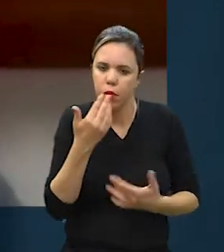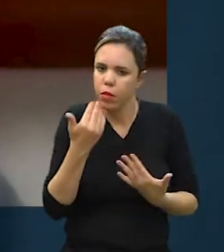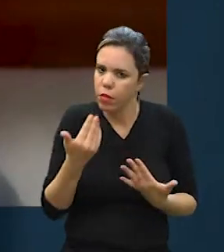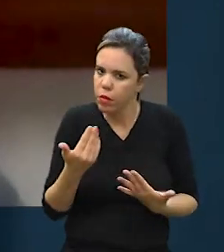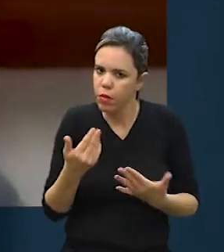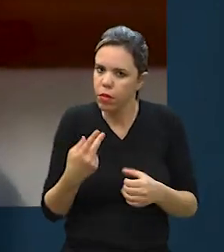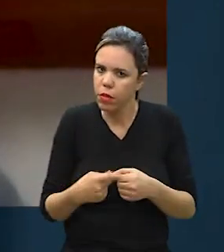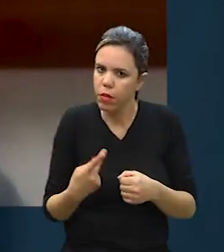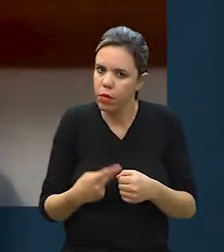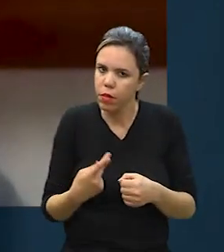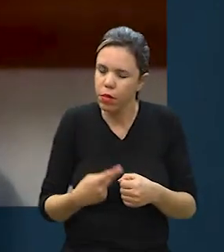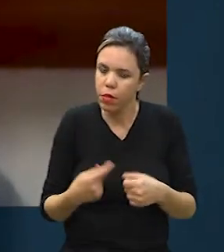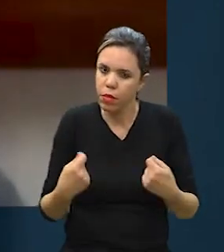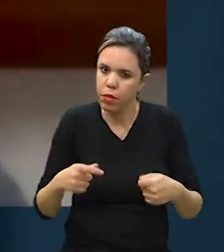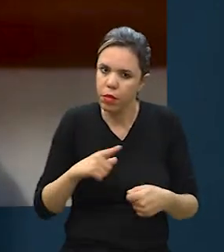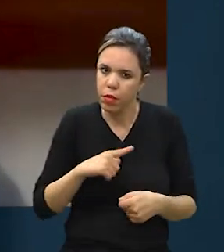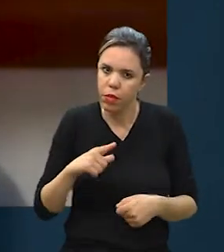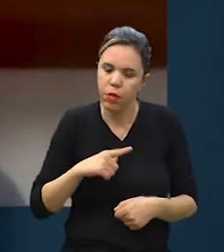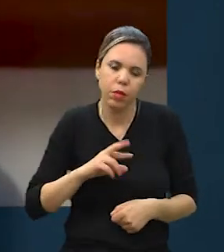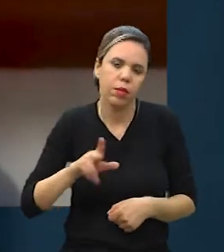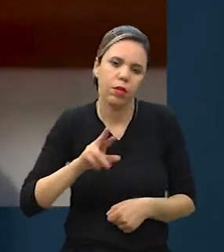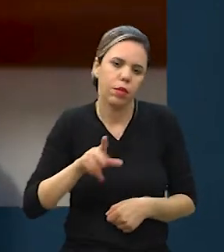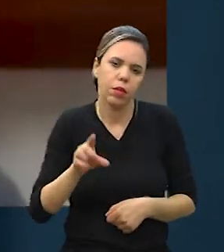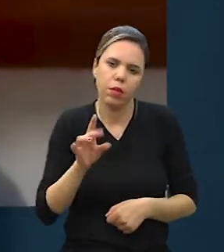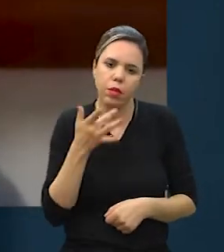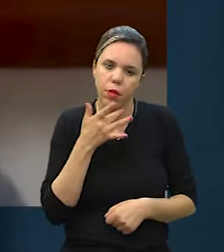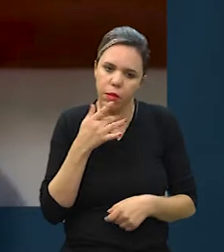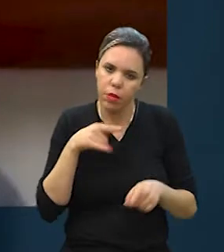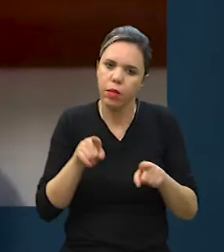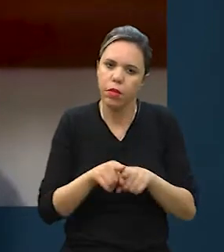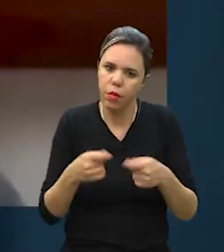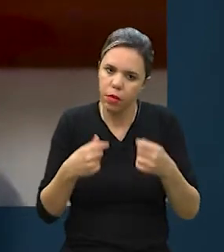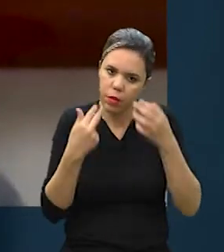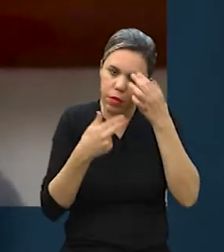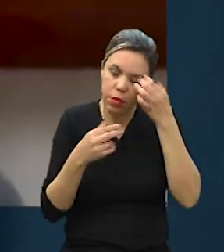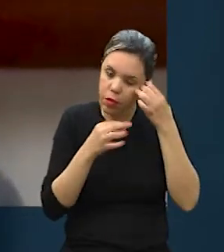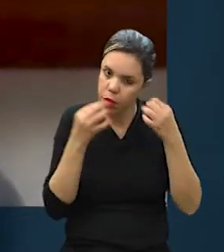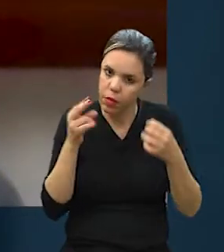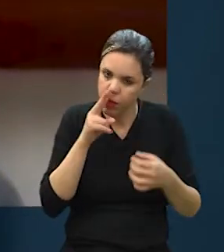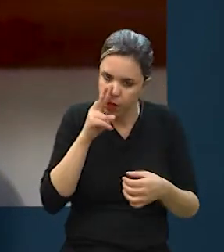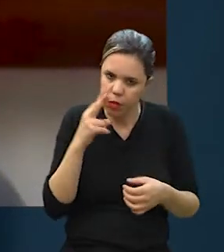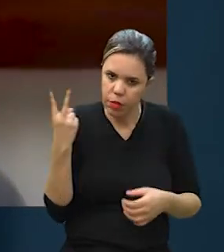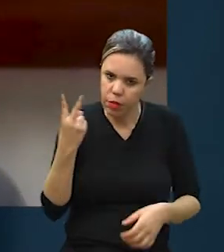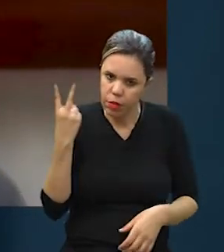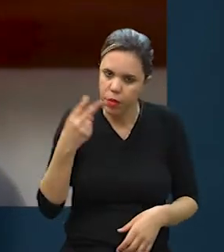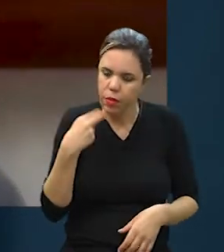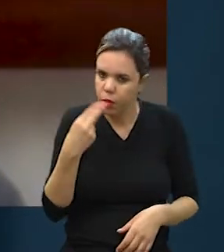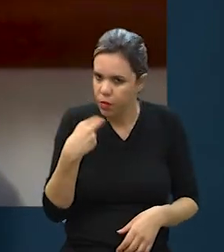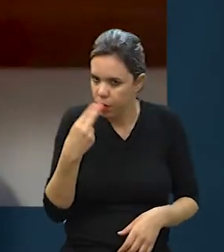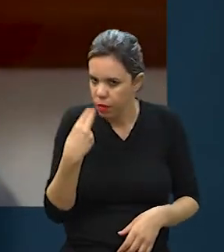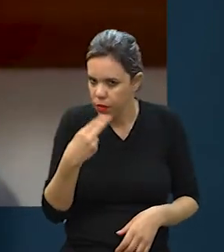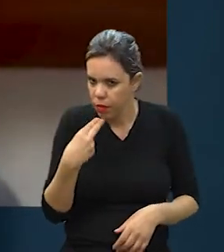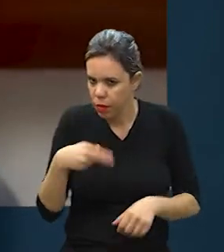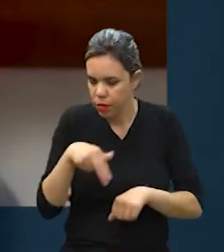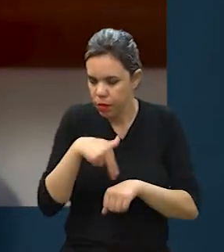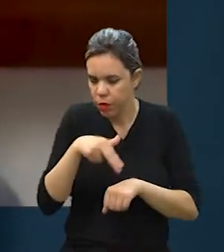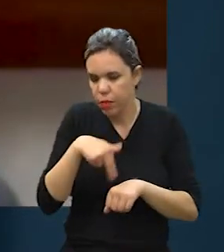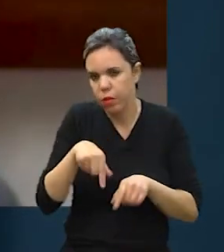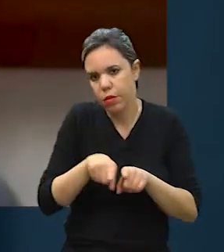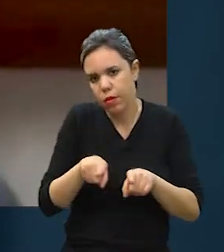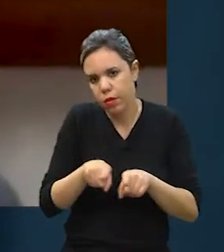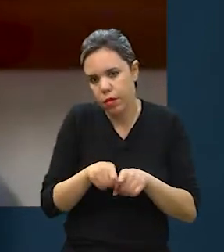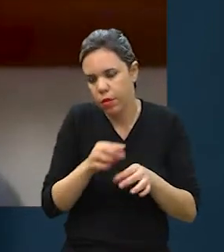nutrição. Então, um produto gastronômico, ele não é só gostoso, ele também tem que ser bem nutricionalmente e com